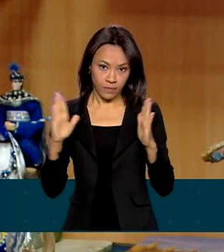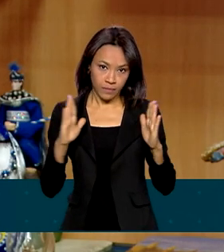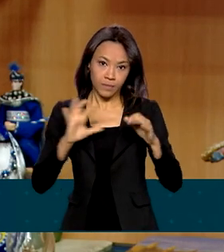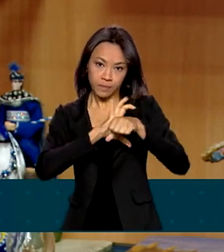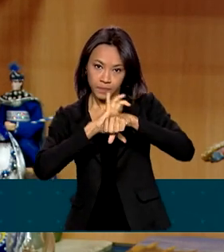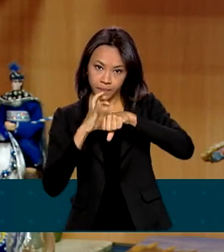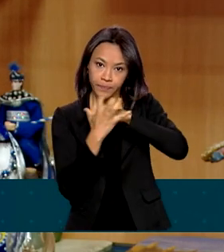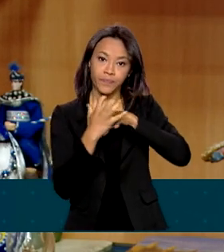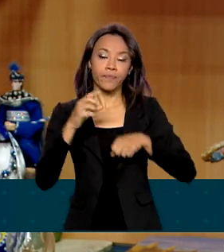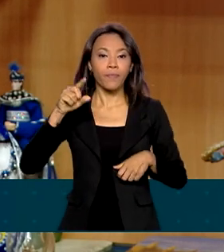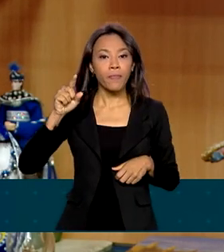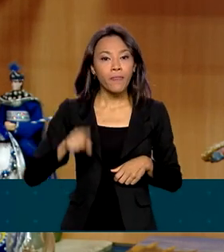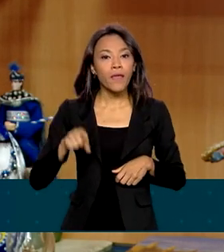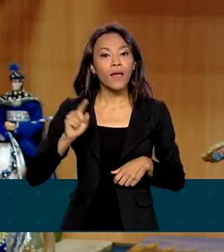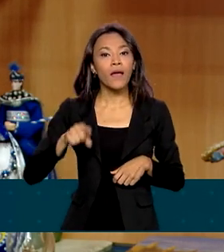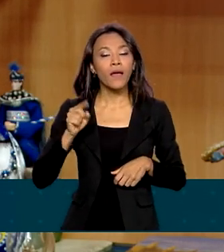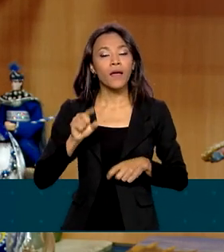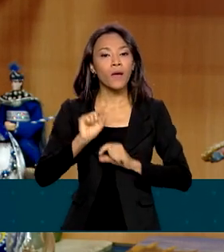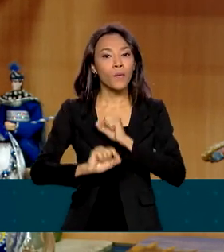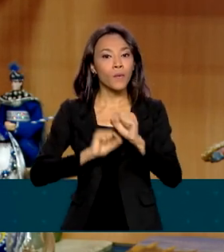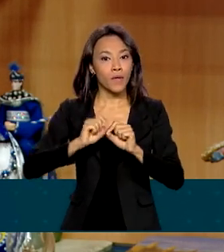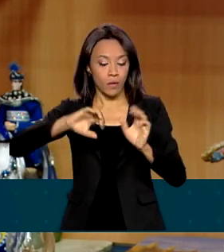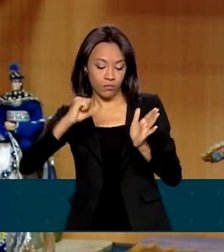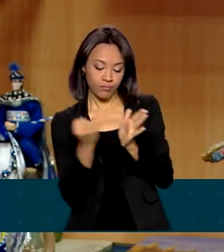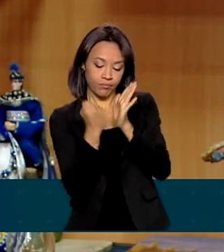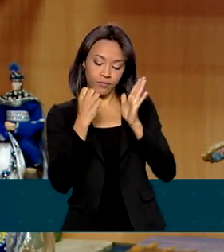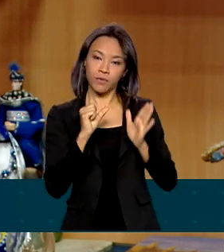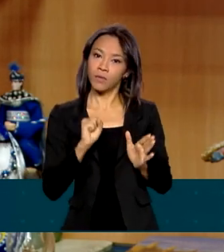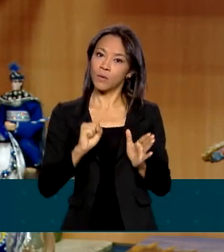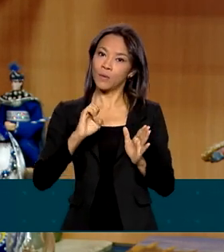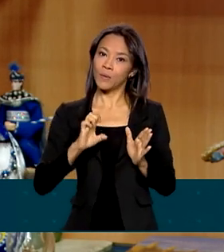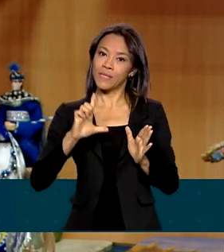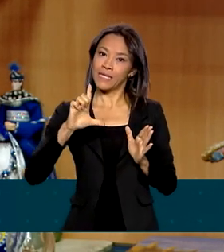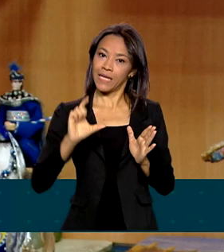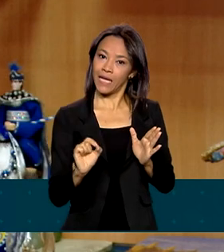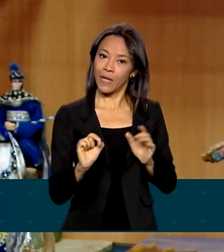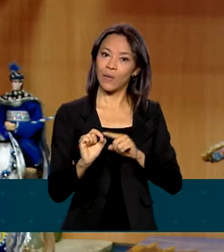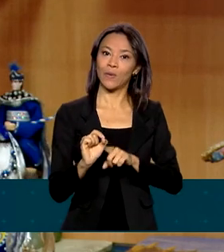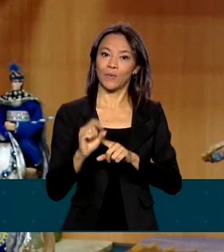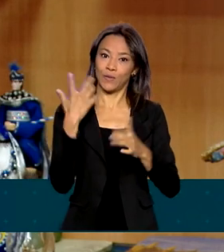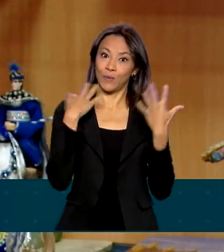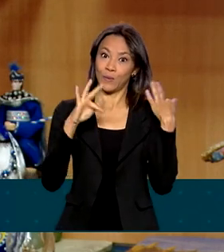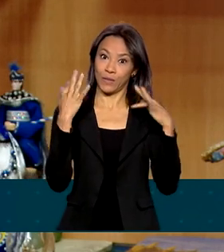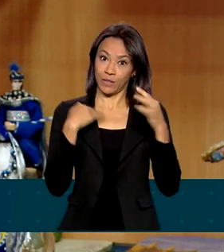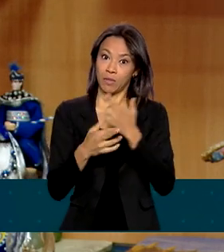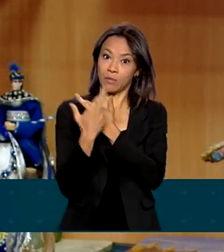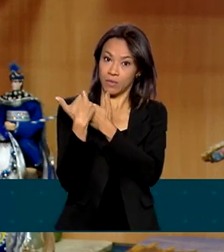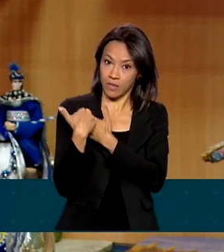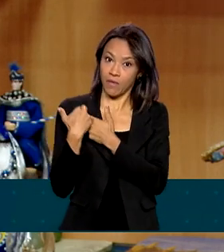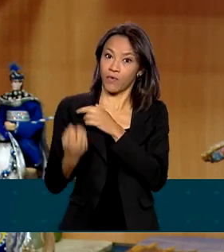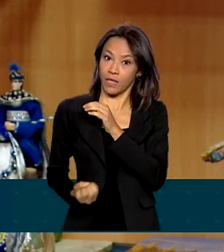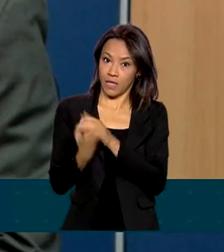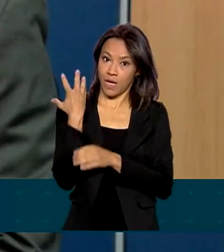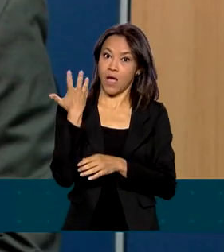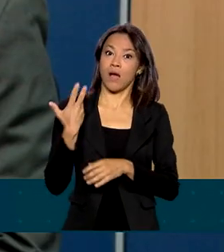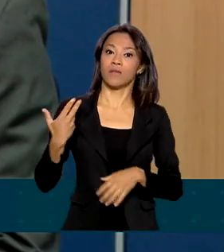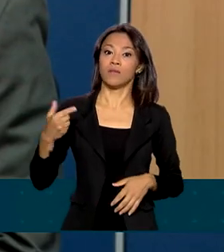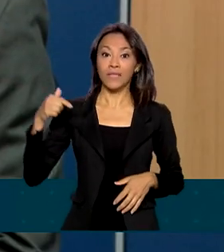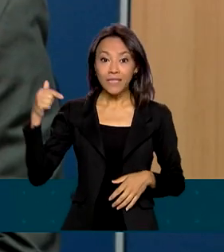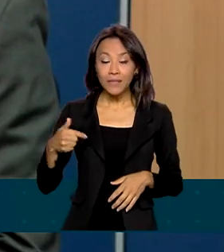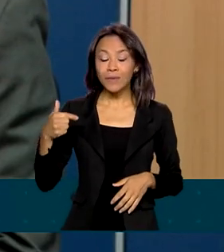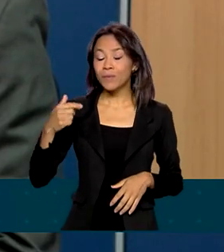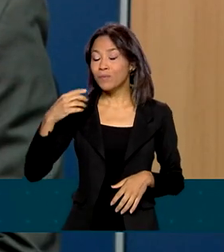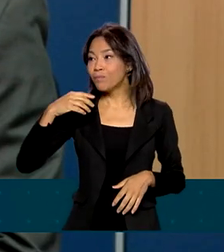o selo turismo responsável. Os protocolos de segurança que foram estripulados pelo Ministério do Turismo. Mudou a